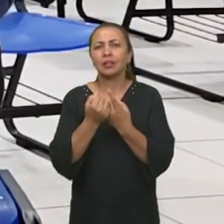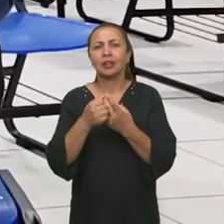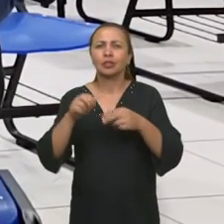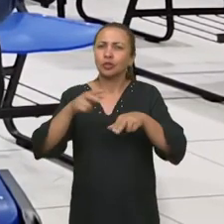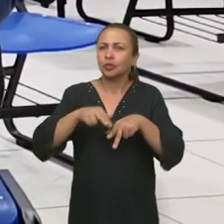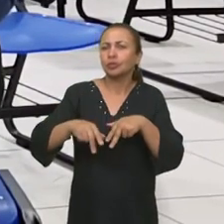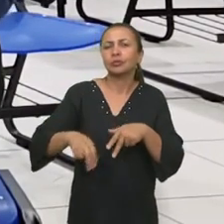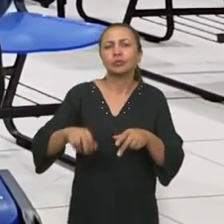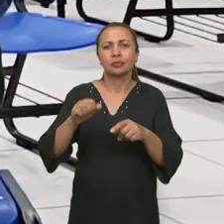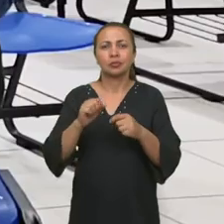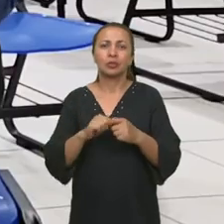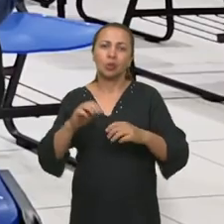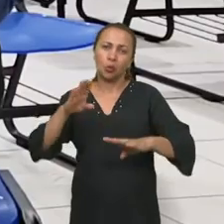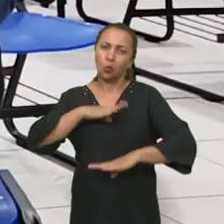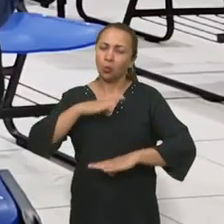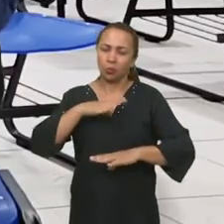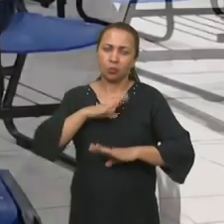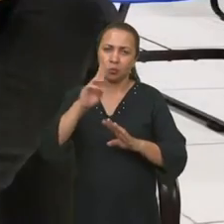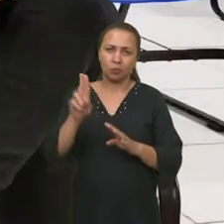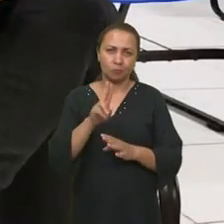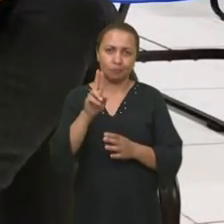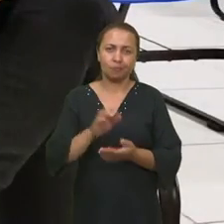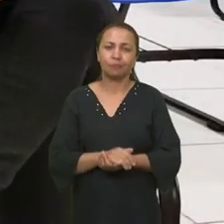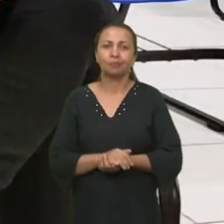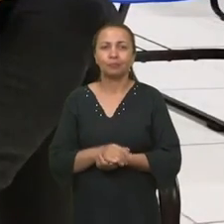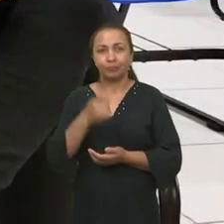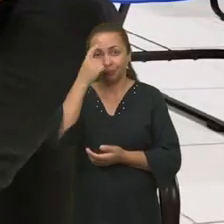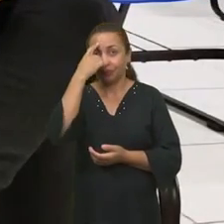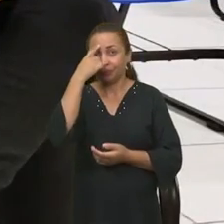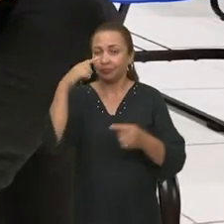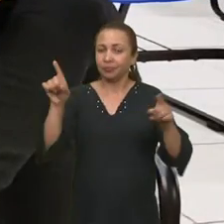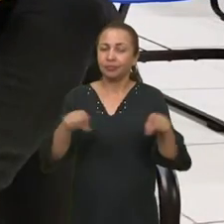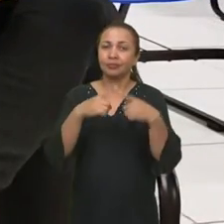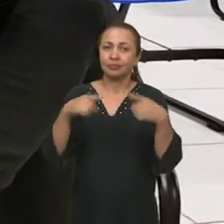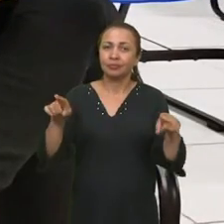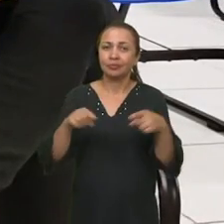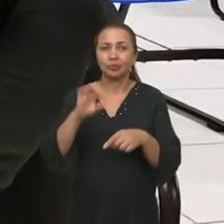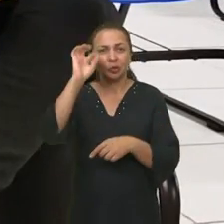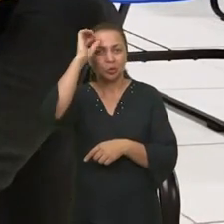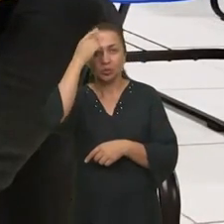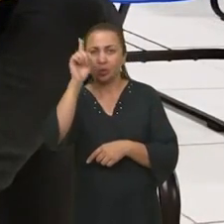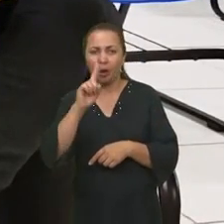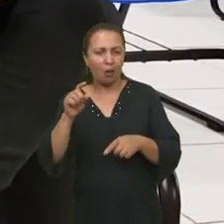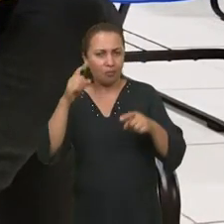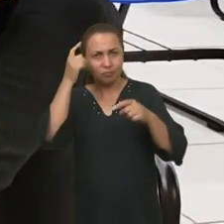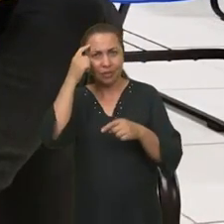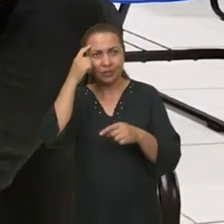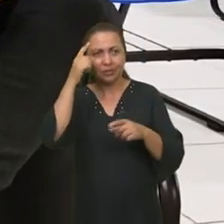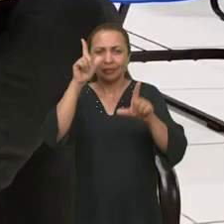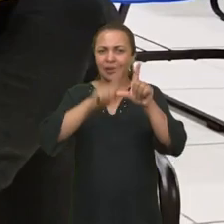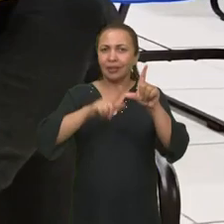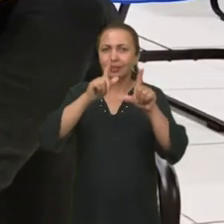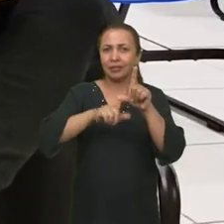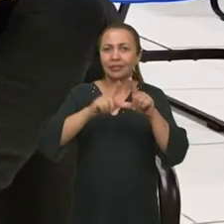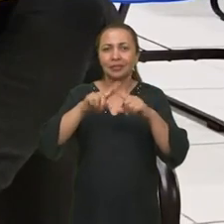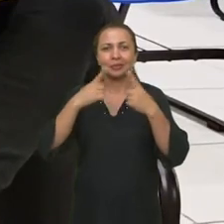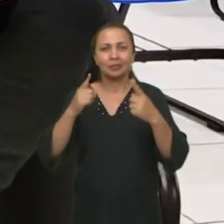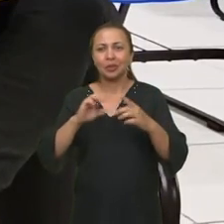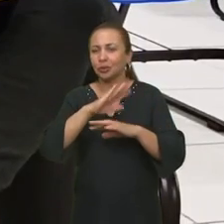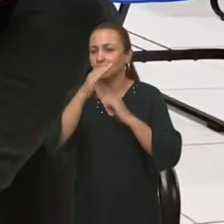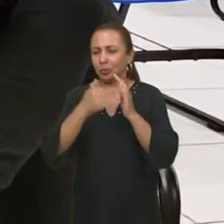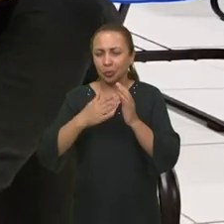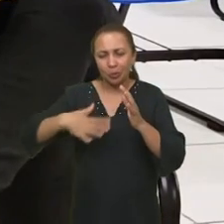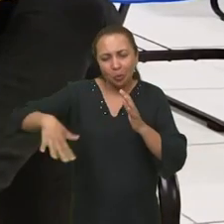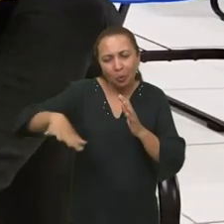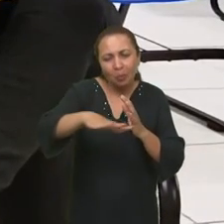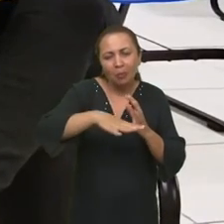gênero, sexualidade, os usos do corpo. E pensar a música não é só pensar nas letras, mas